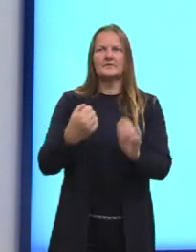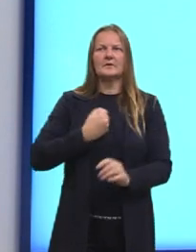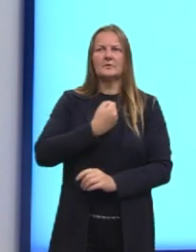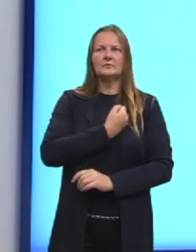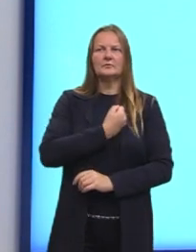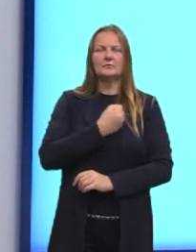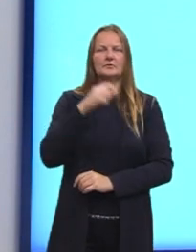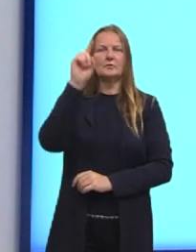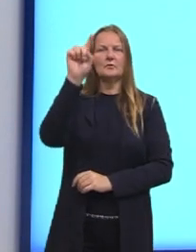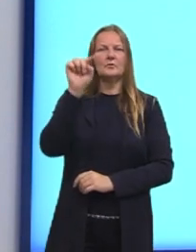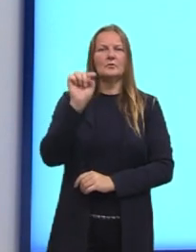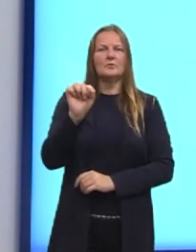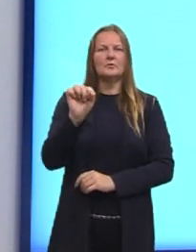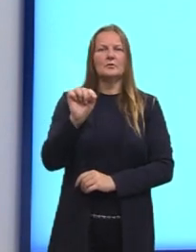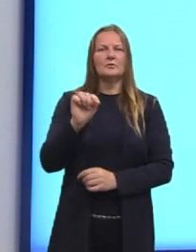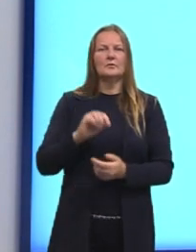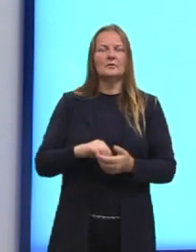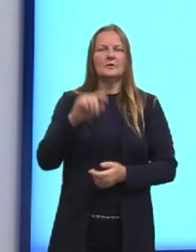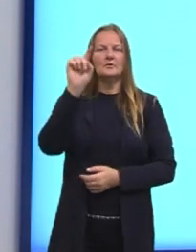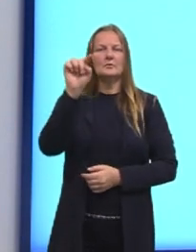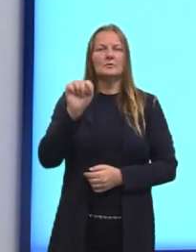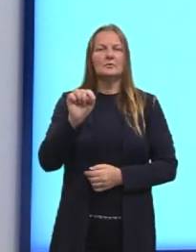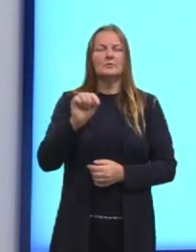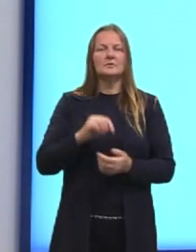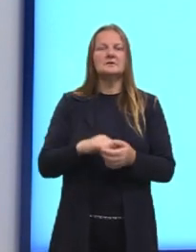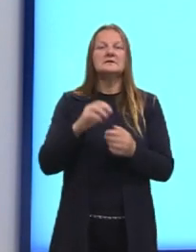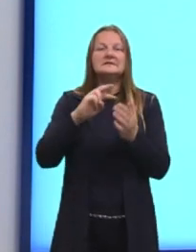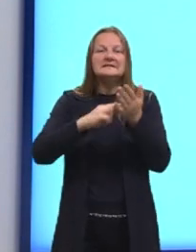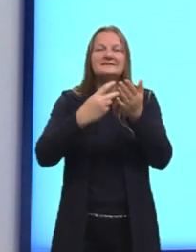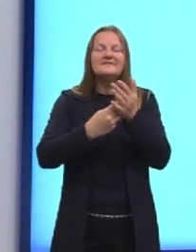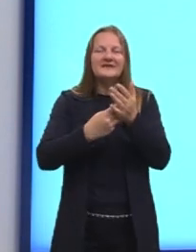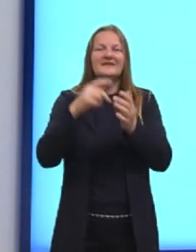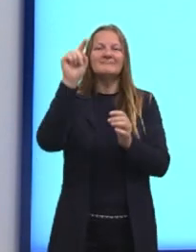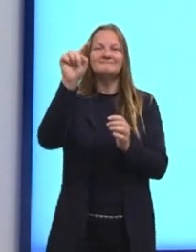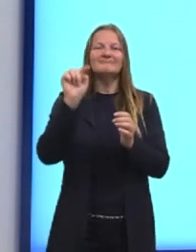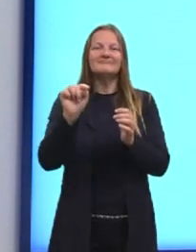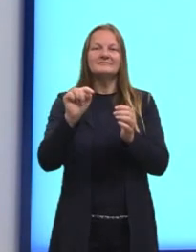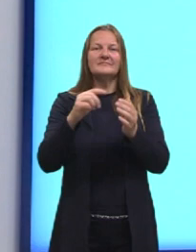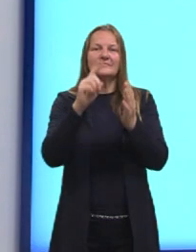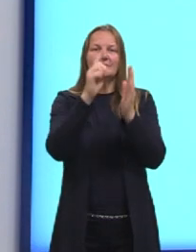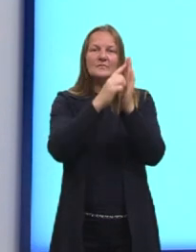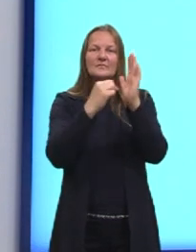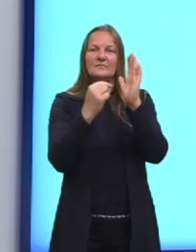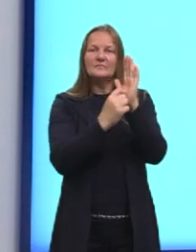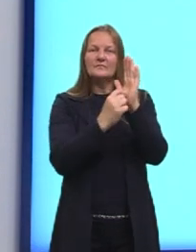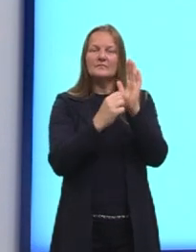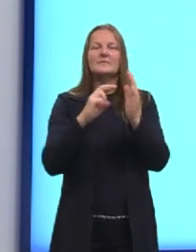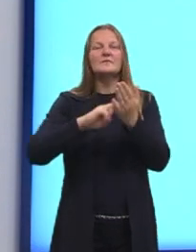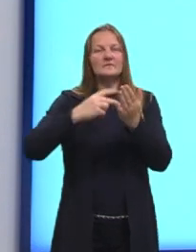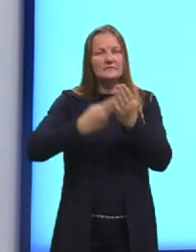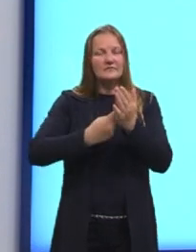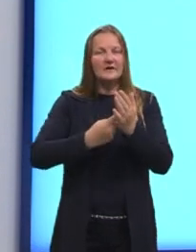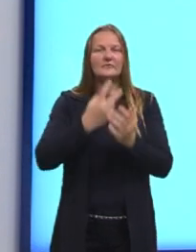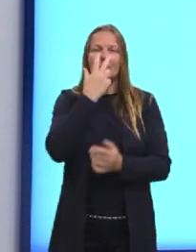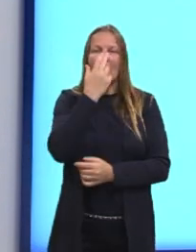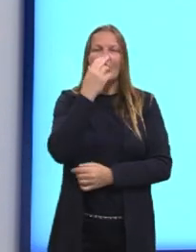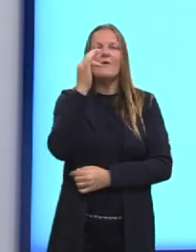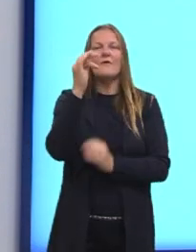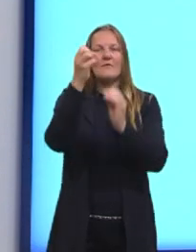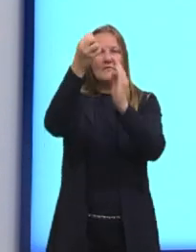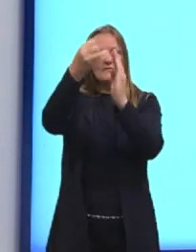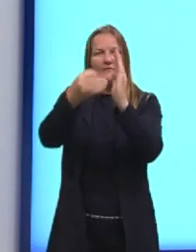utilizamos o símbolo de exclamação. Então quando a gente vê o símbolozinho de exclamação, lembra do